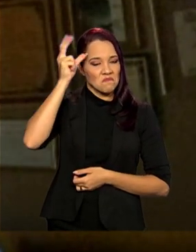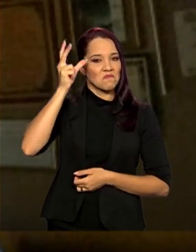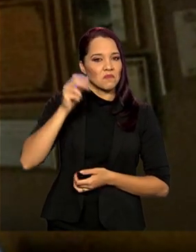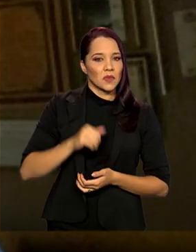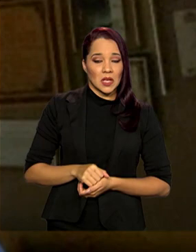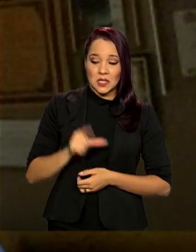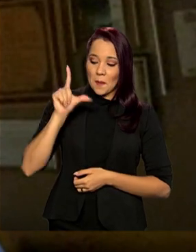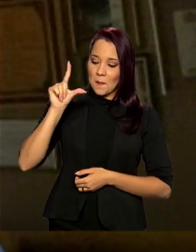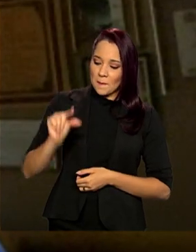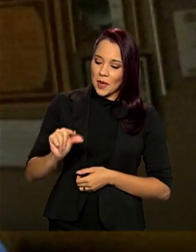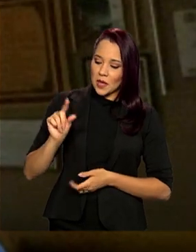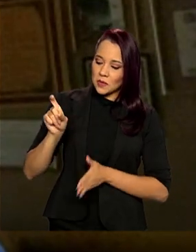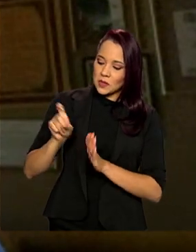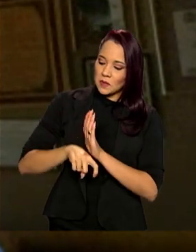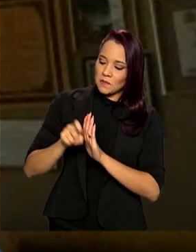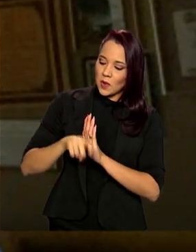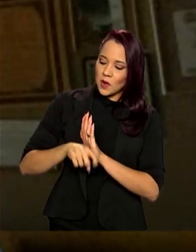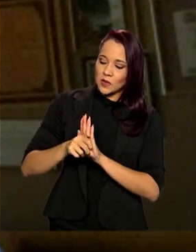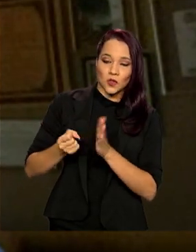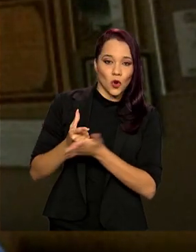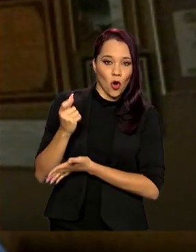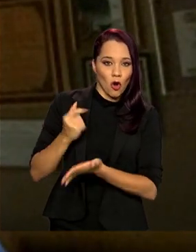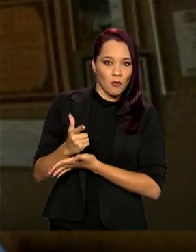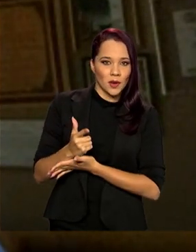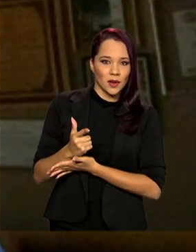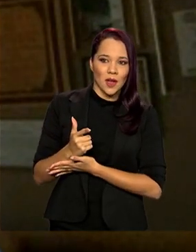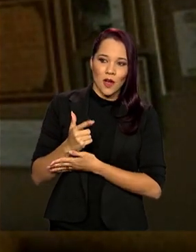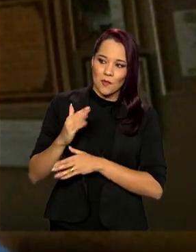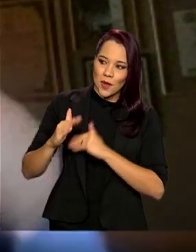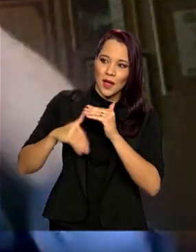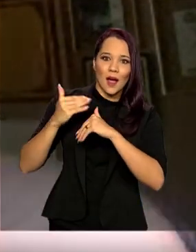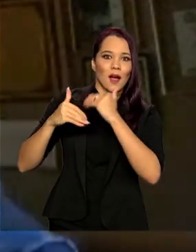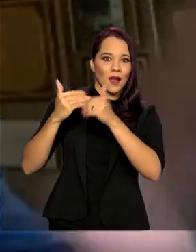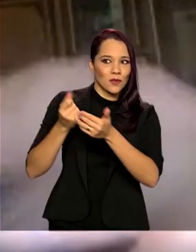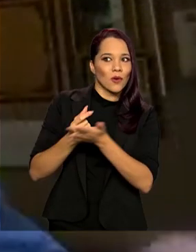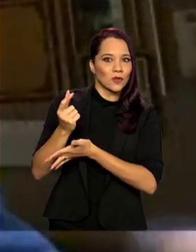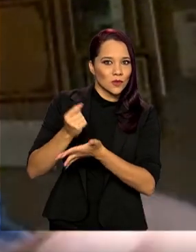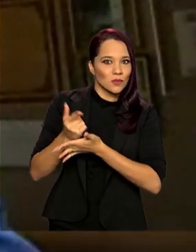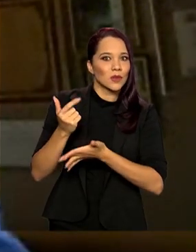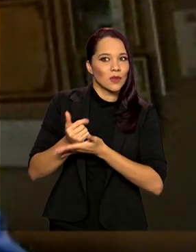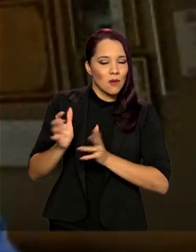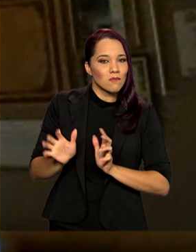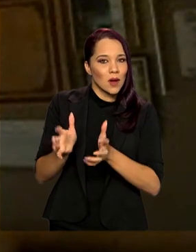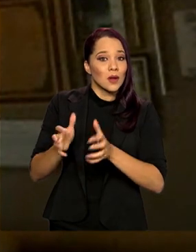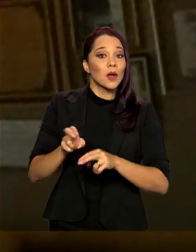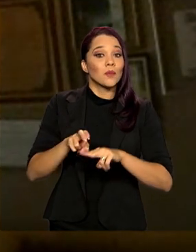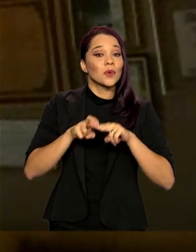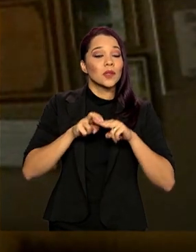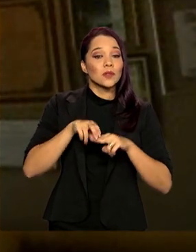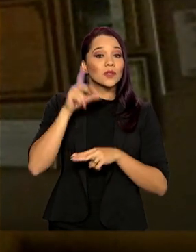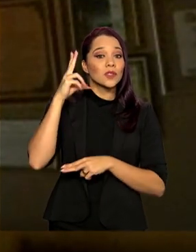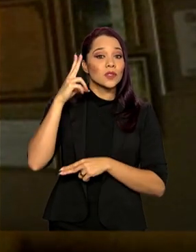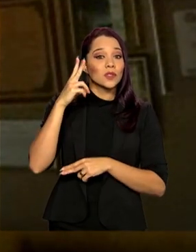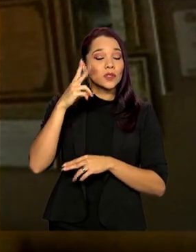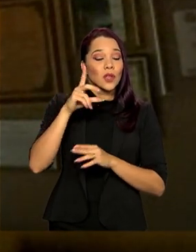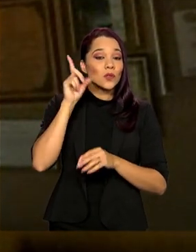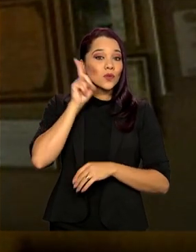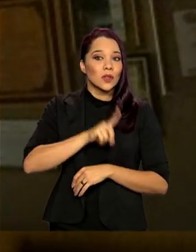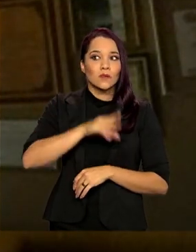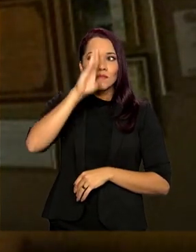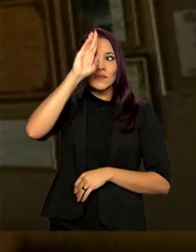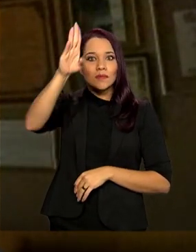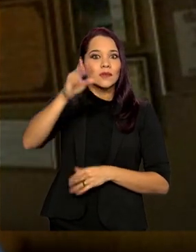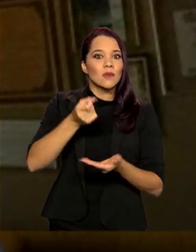Quanto menos tributo o consumo, o acontece? O mercado consumidor, por isso que os Estados Unidos é a meca do consumo do mundo.